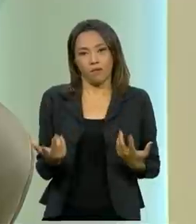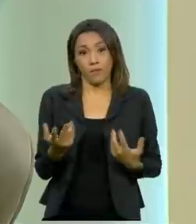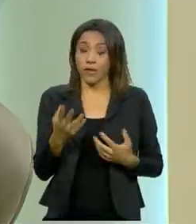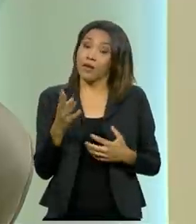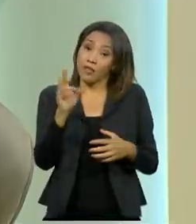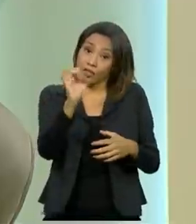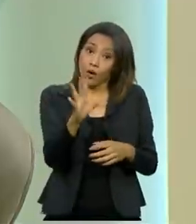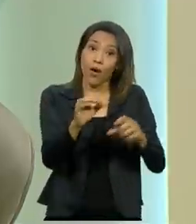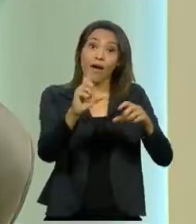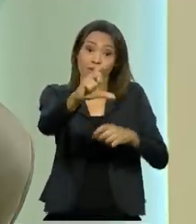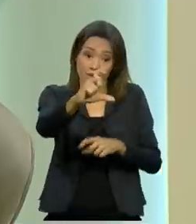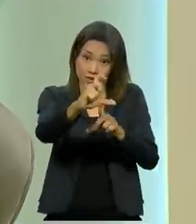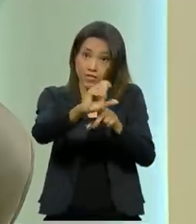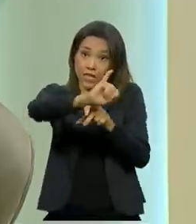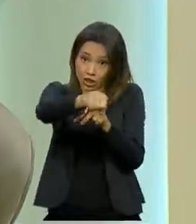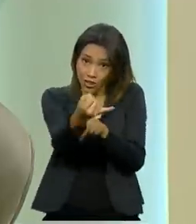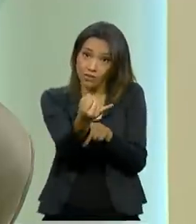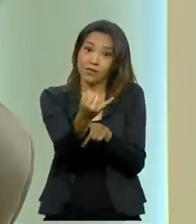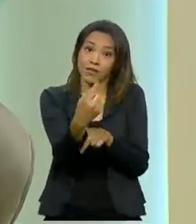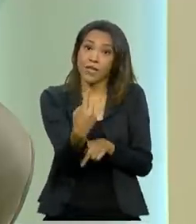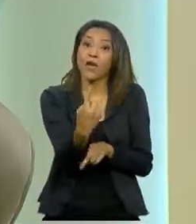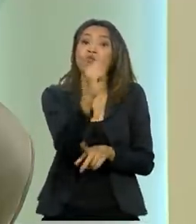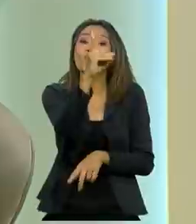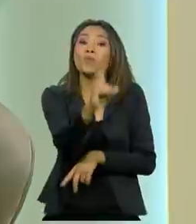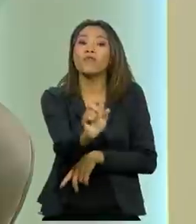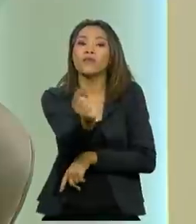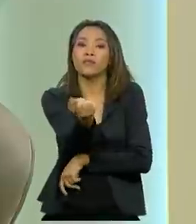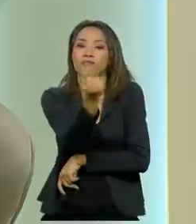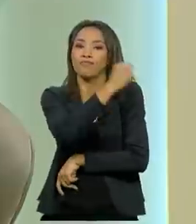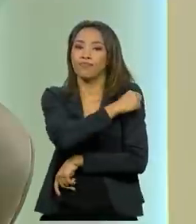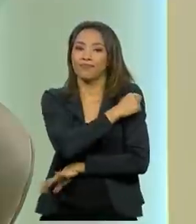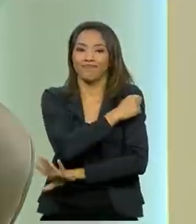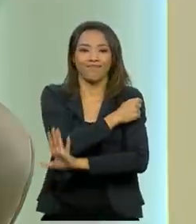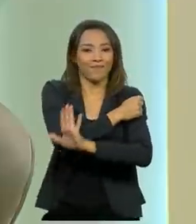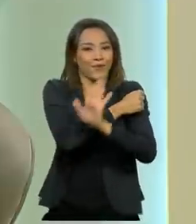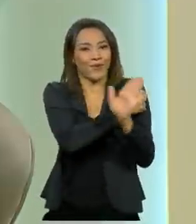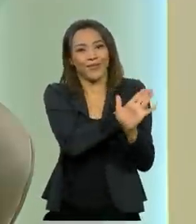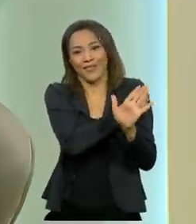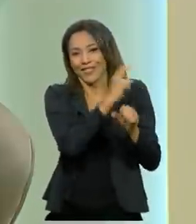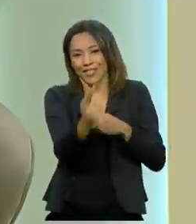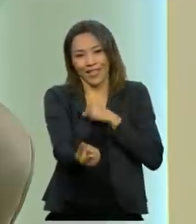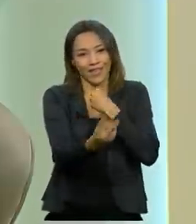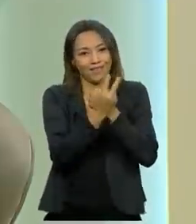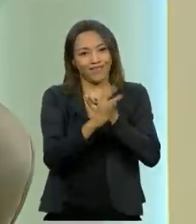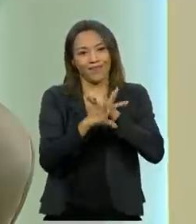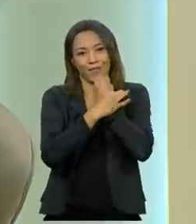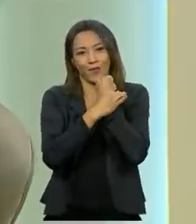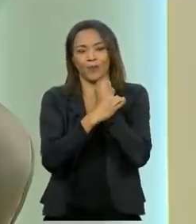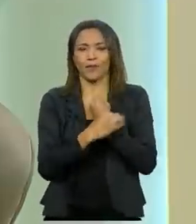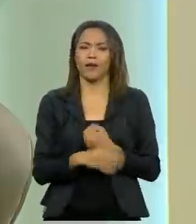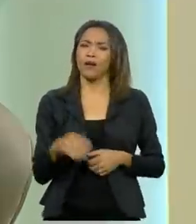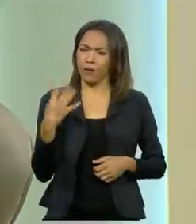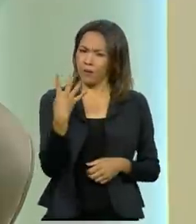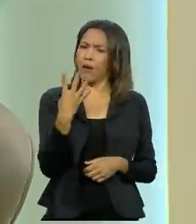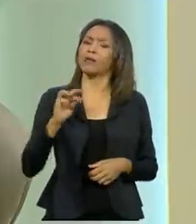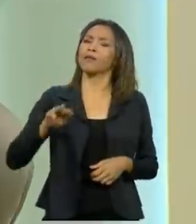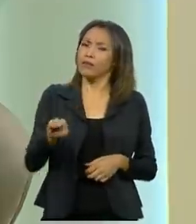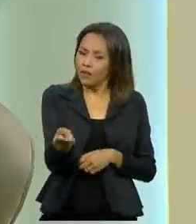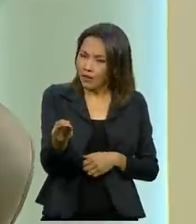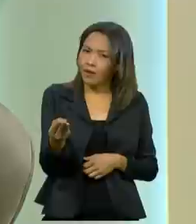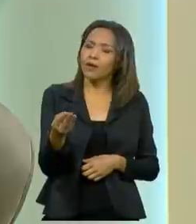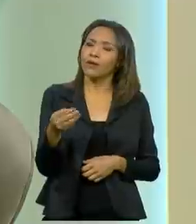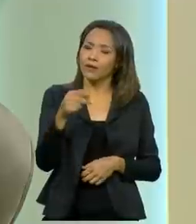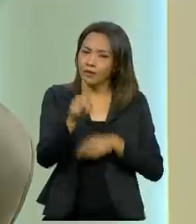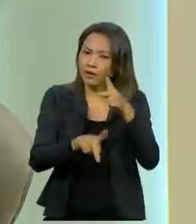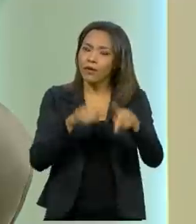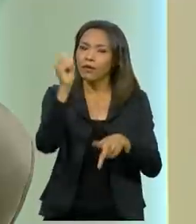Janssen, que é uma vacina de dose única que facilita a imunização da população. Cerca de 4 milhões de brasileiros